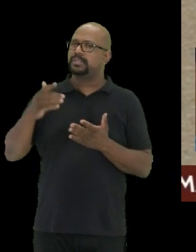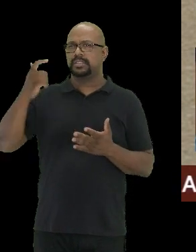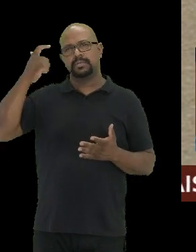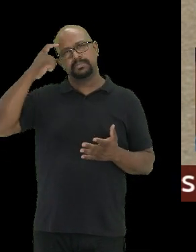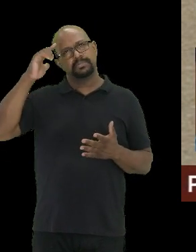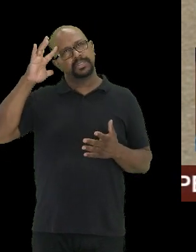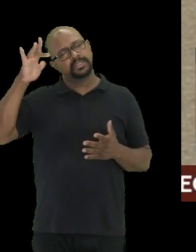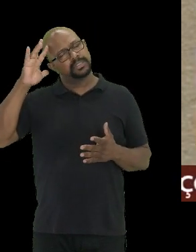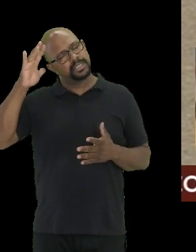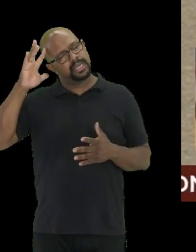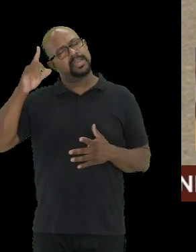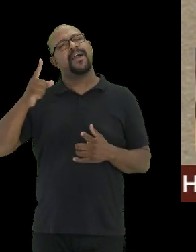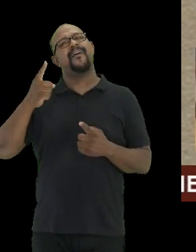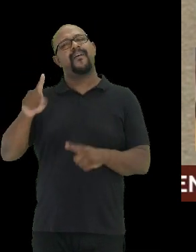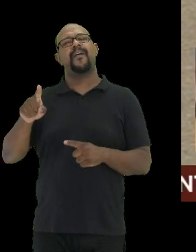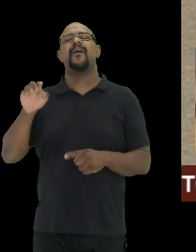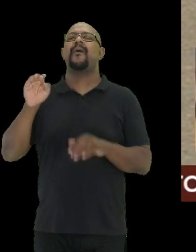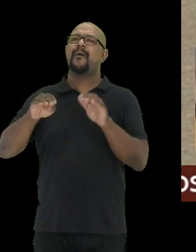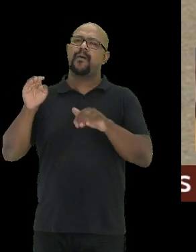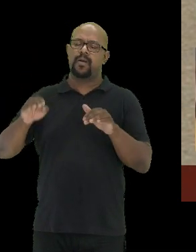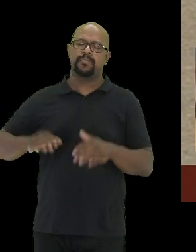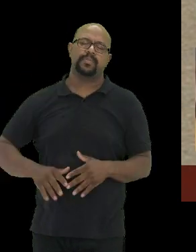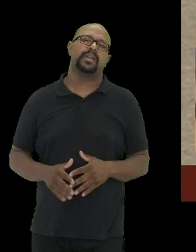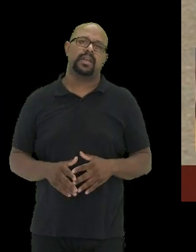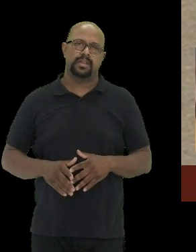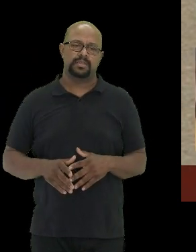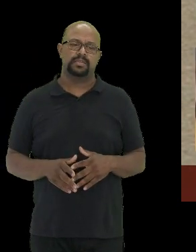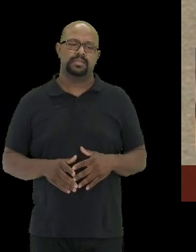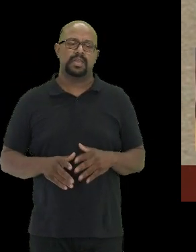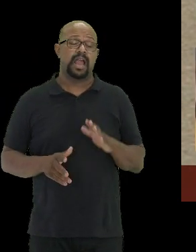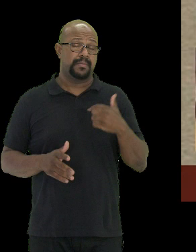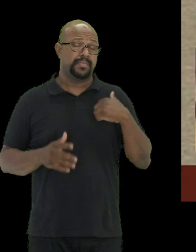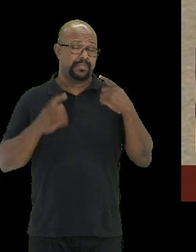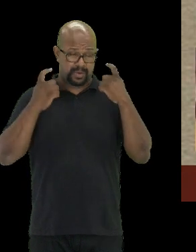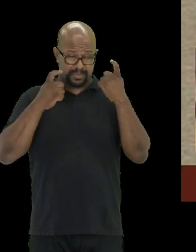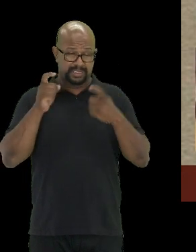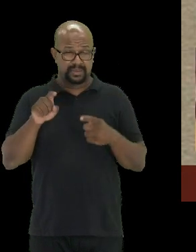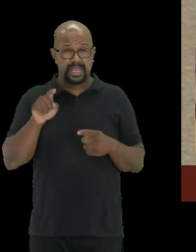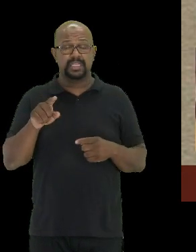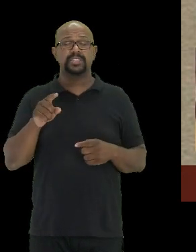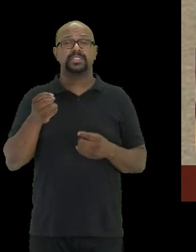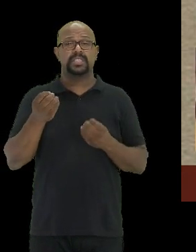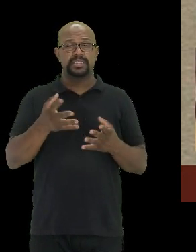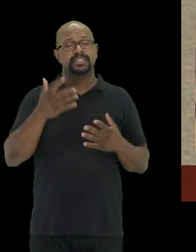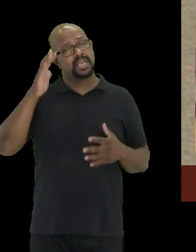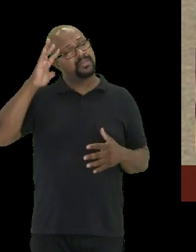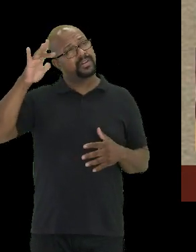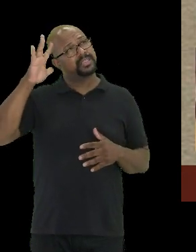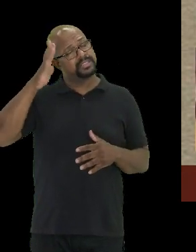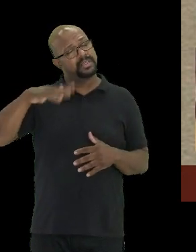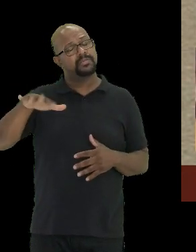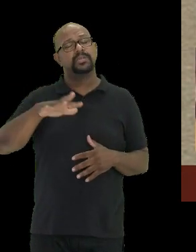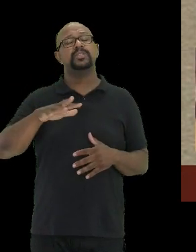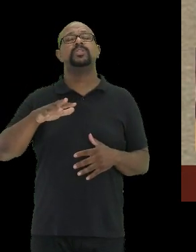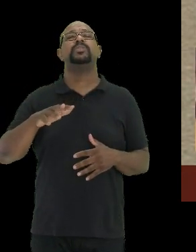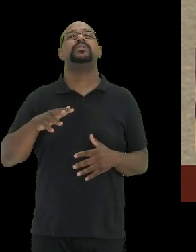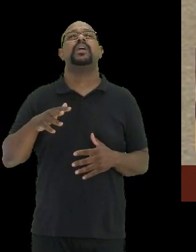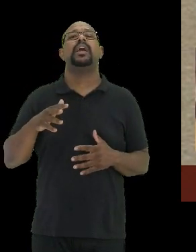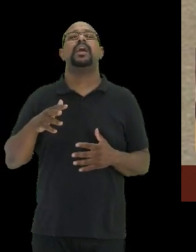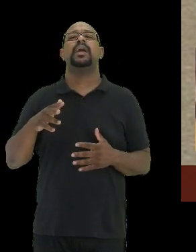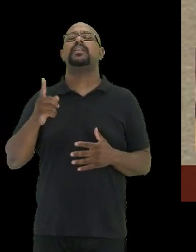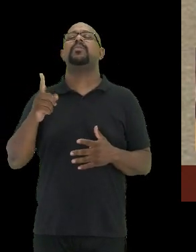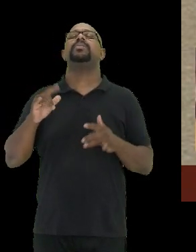nisso e a cobrar esse tipo de... A minha preocupação, Patrícia, é trazer essa introdução aqui onde nós não podemos nos